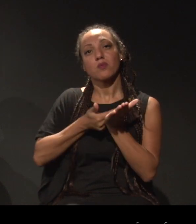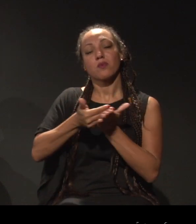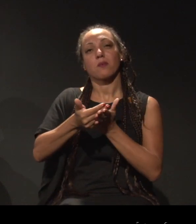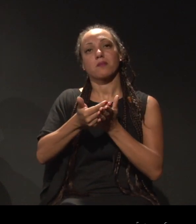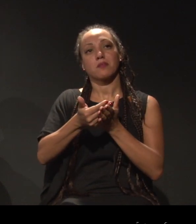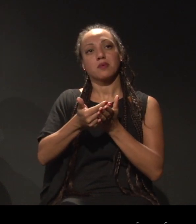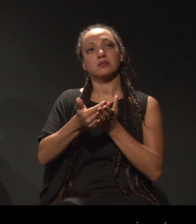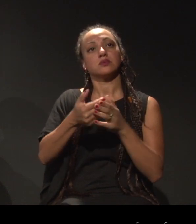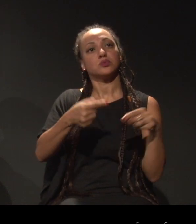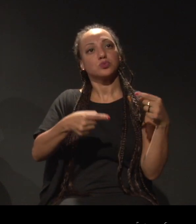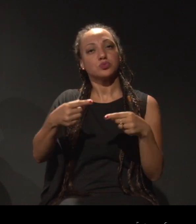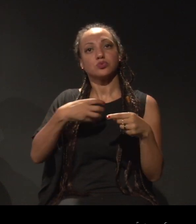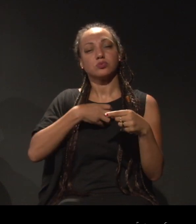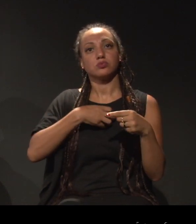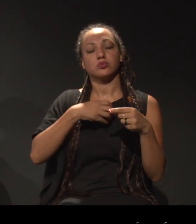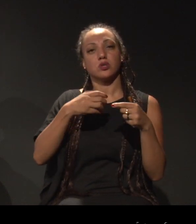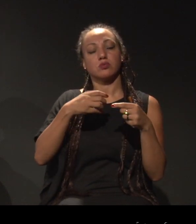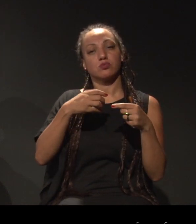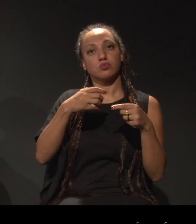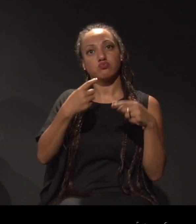que toque, de fato,